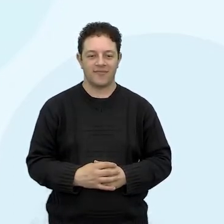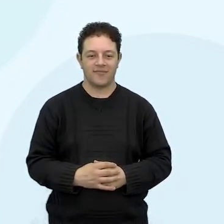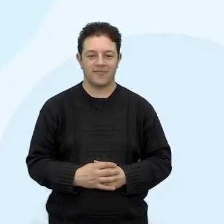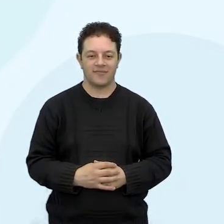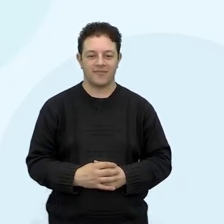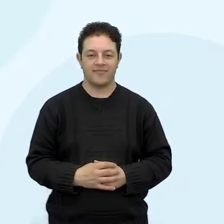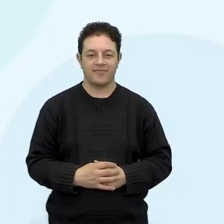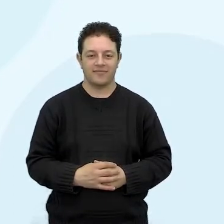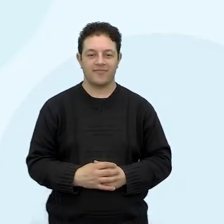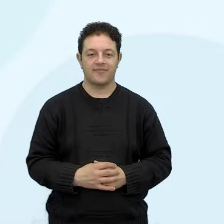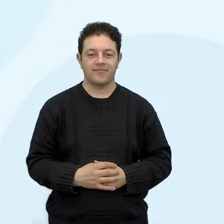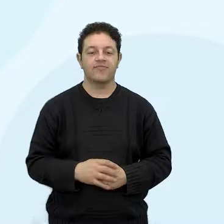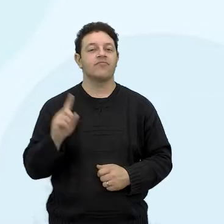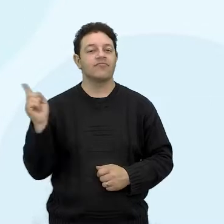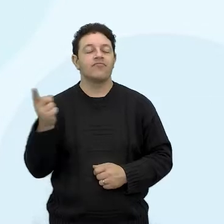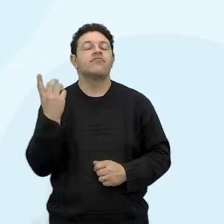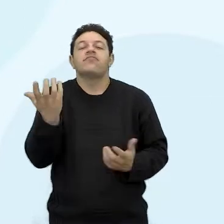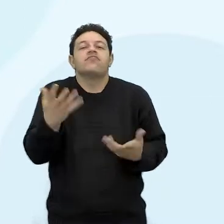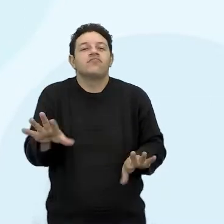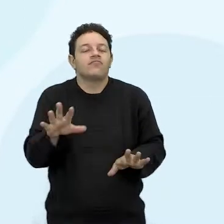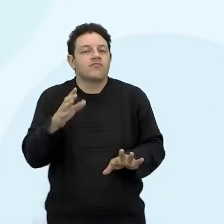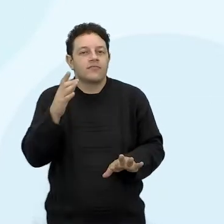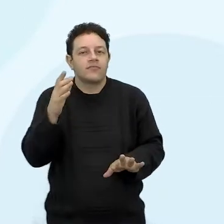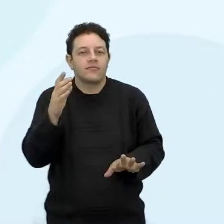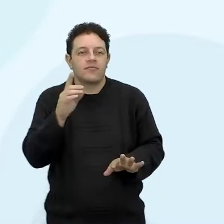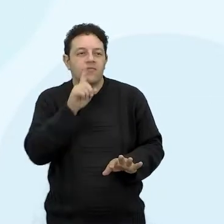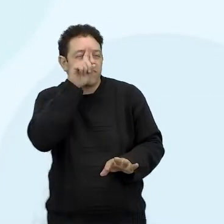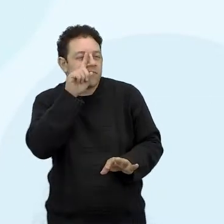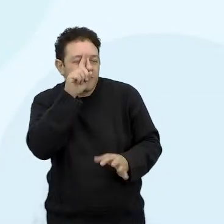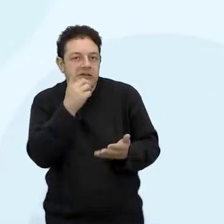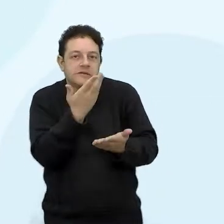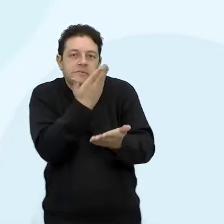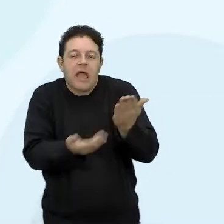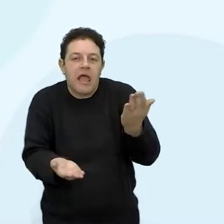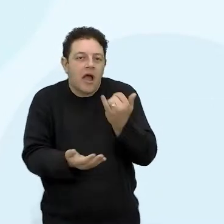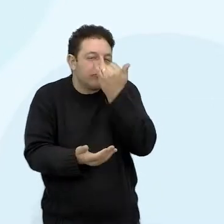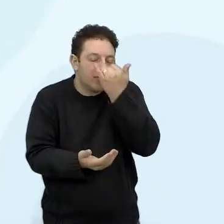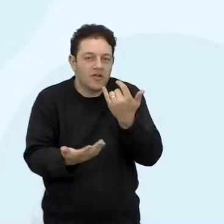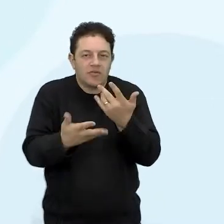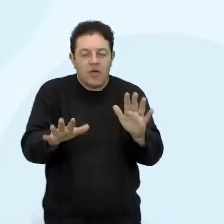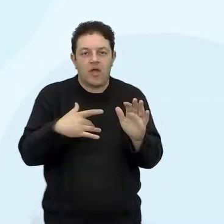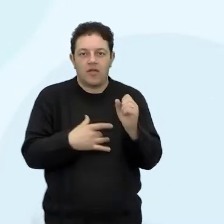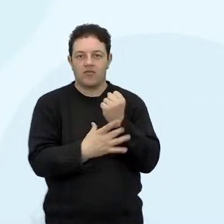Para não ter risco. Não tem risco.